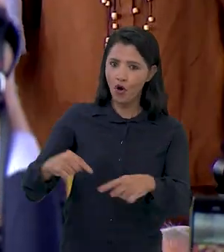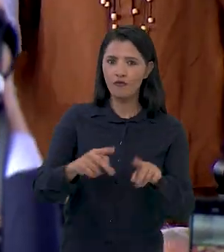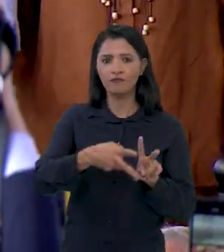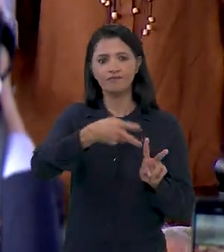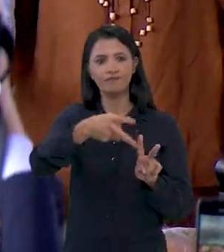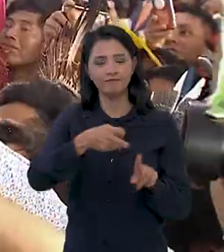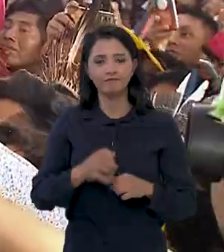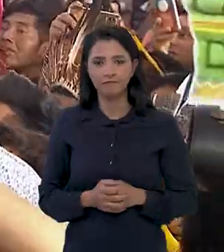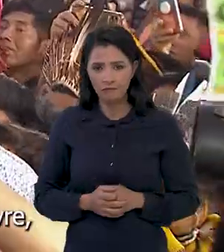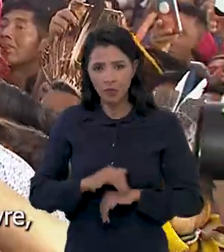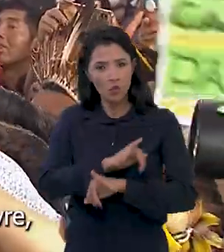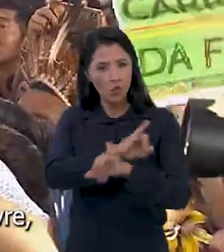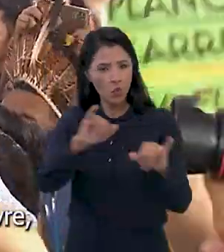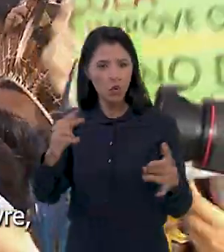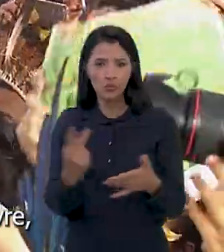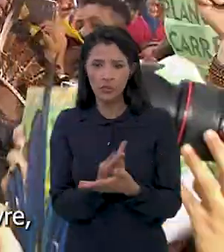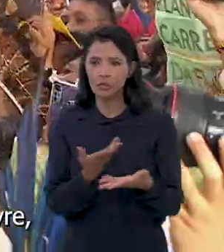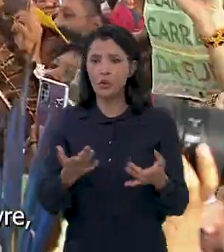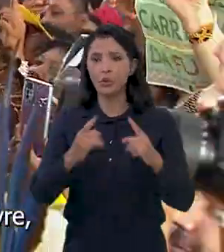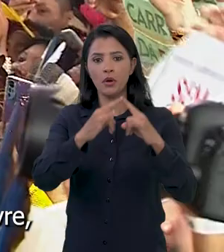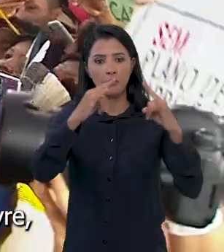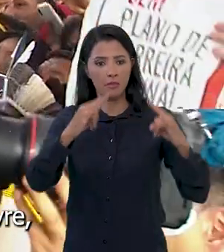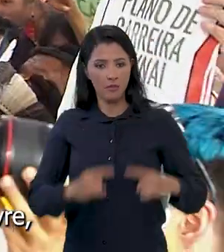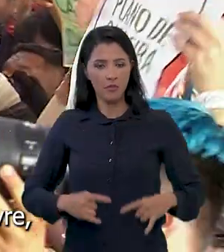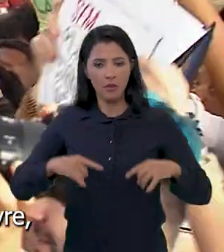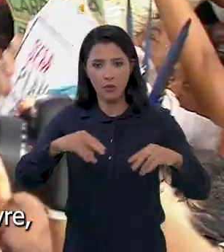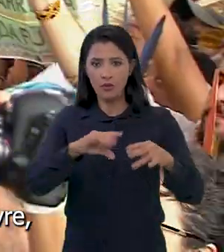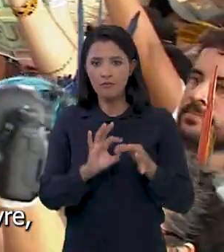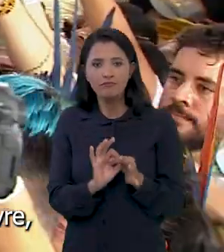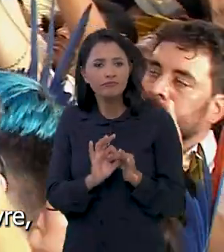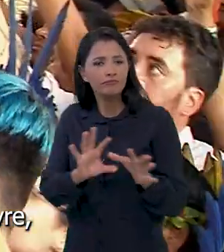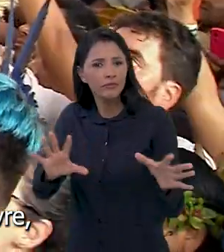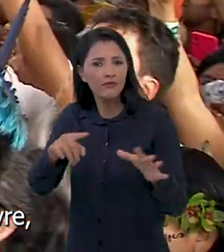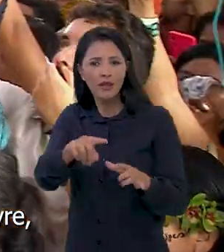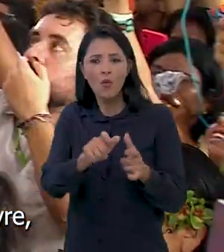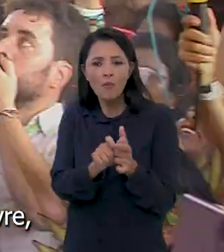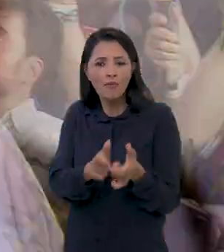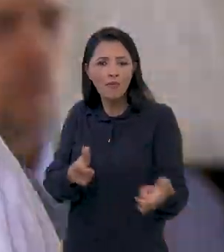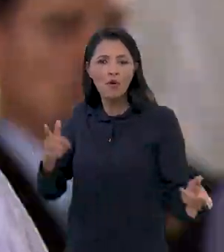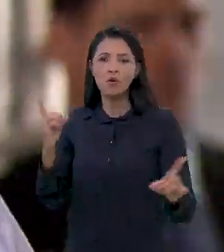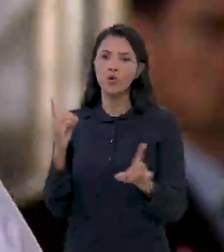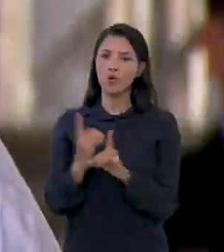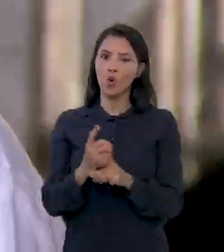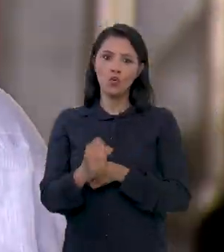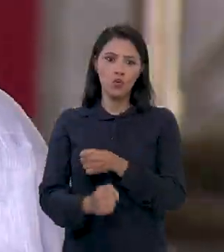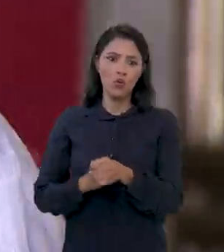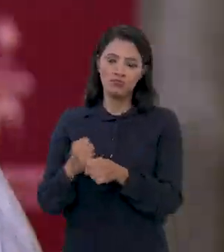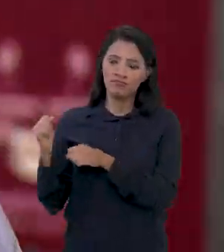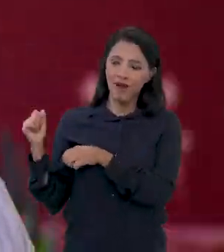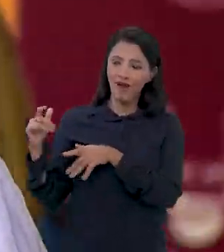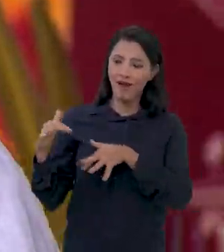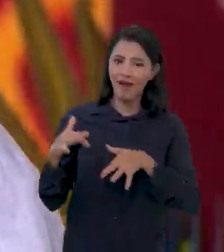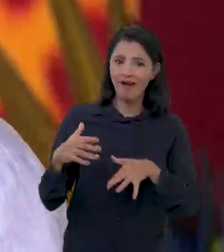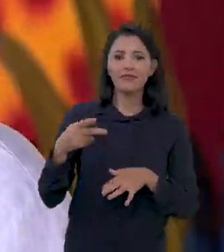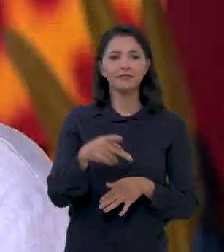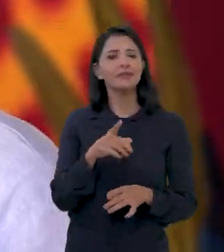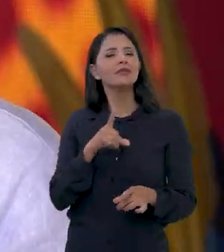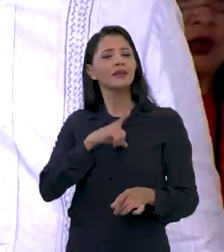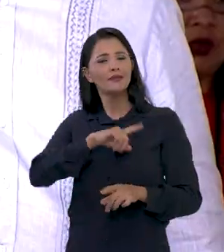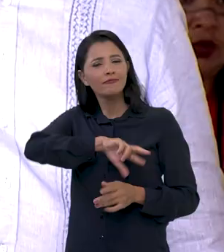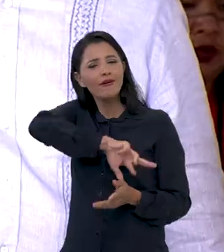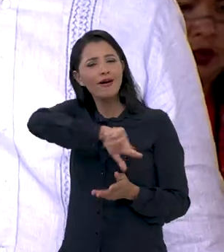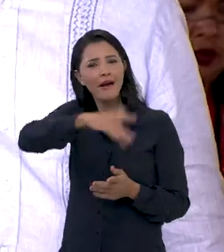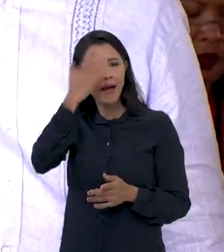povos originários. O anúncio foi realizado no acampamento Terra Livre, o maior encontro anual dos